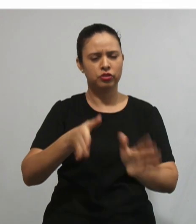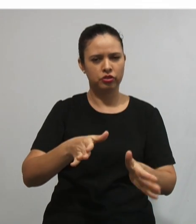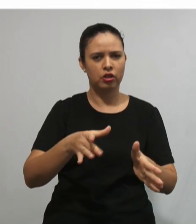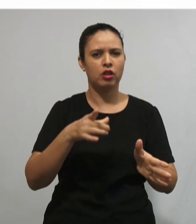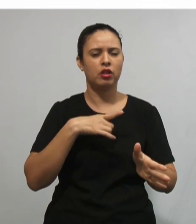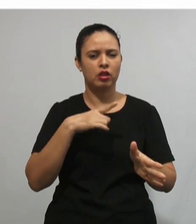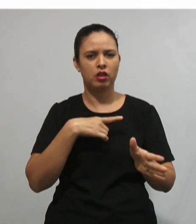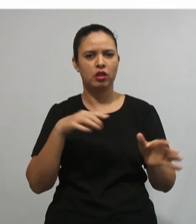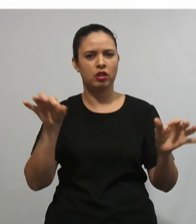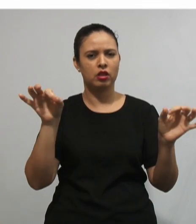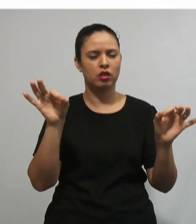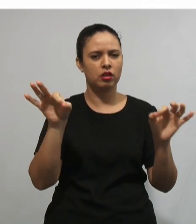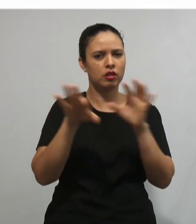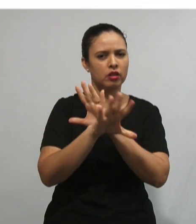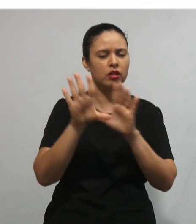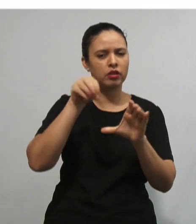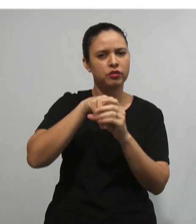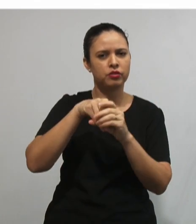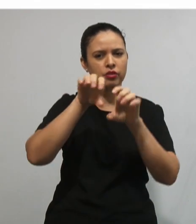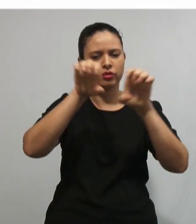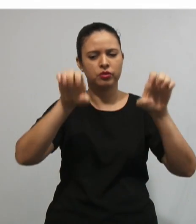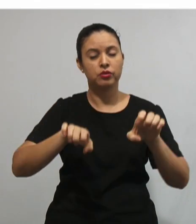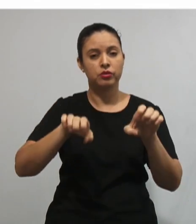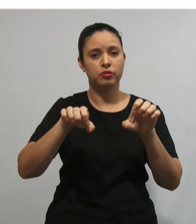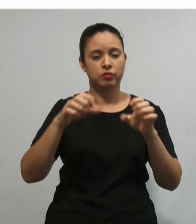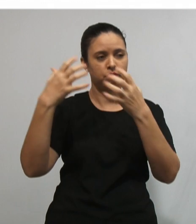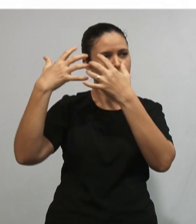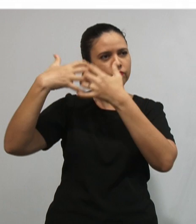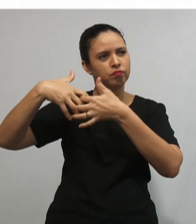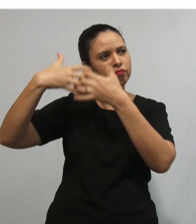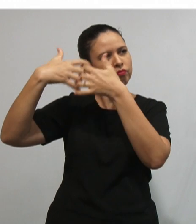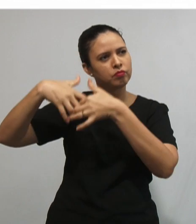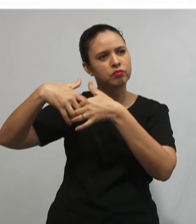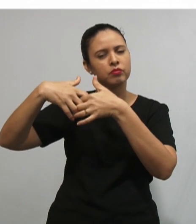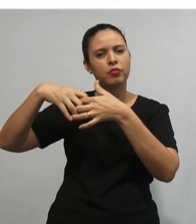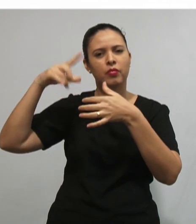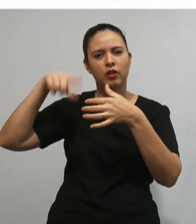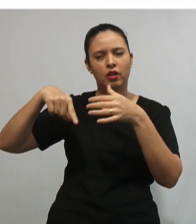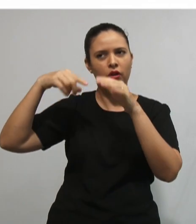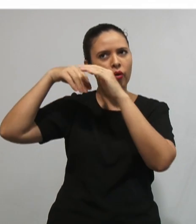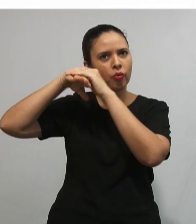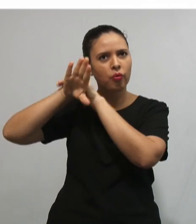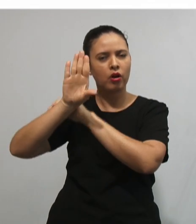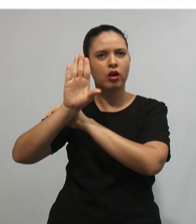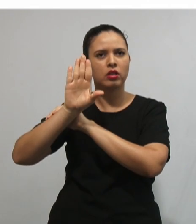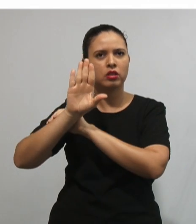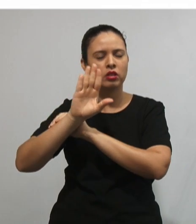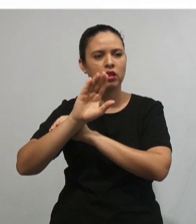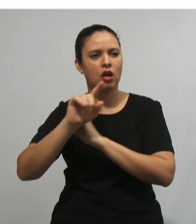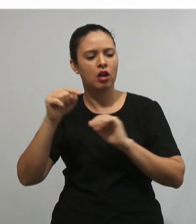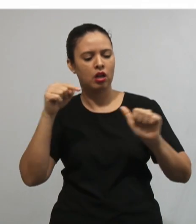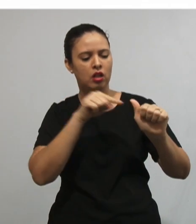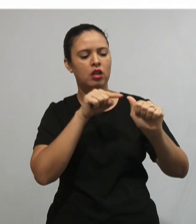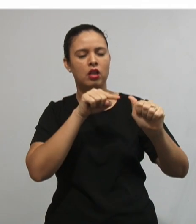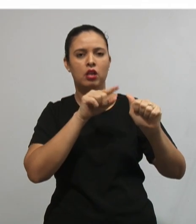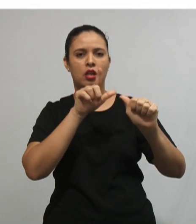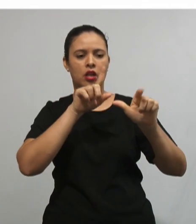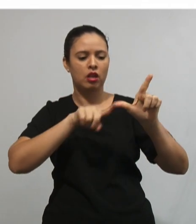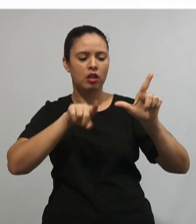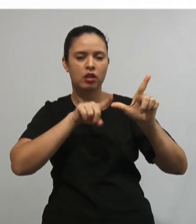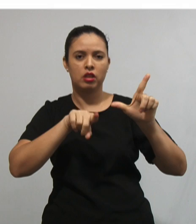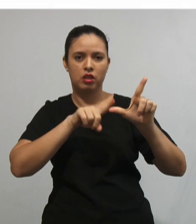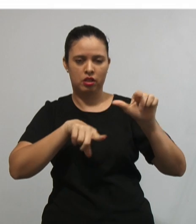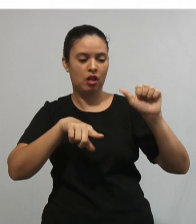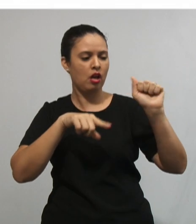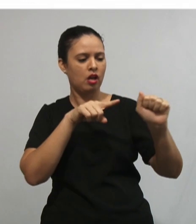estrutura cognitiva. Ou seja, essa nova informação é incorporada a uma informação já existente,